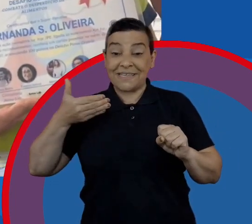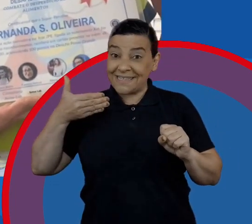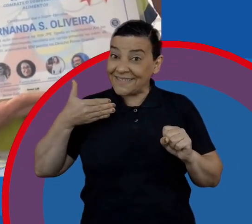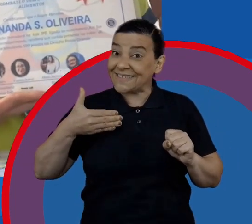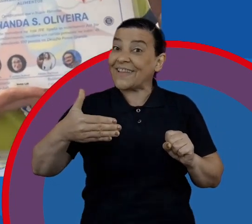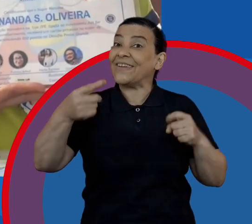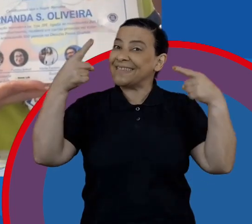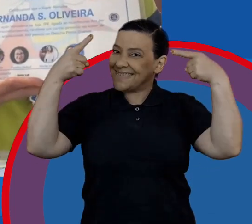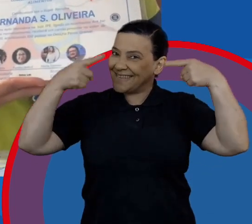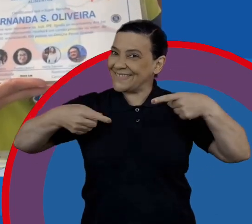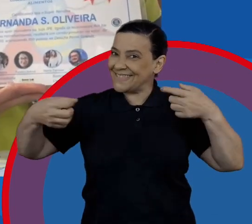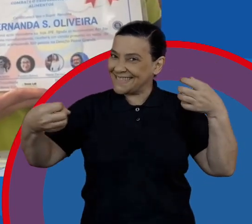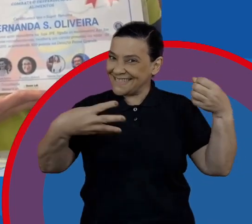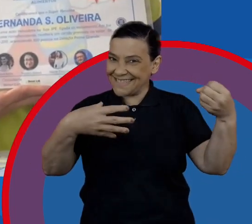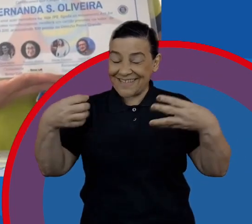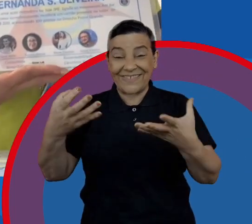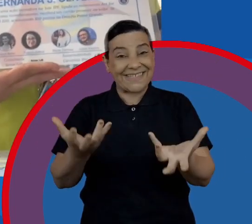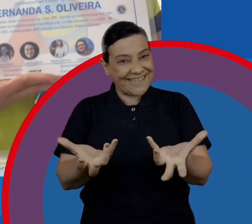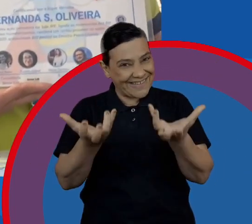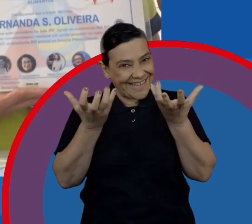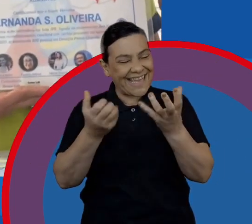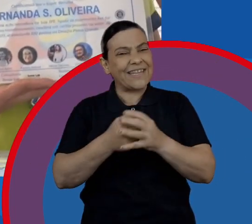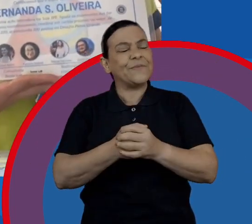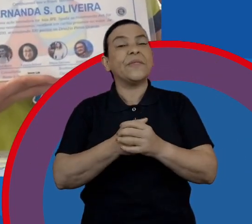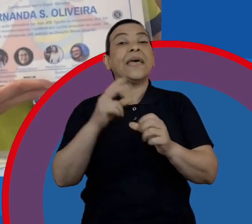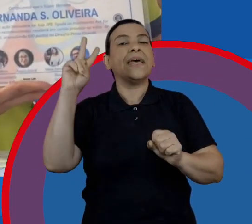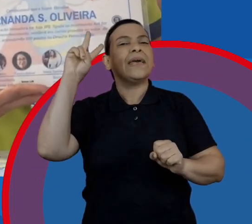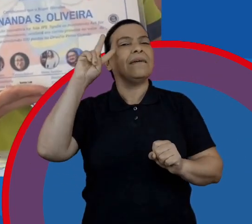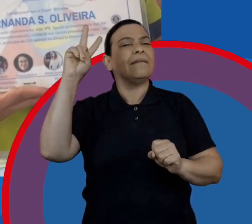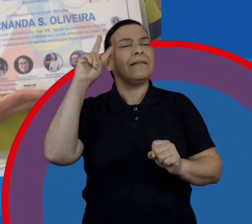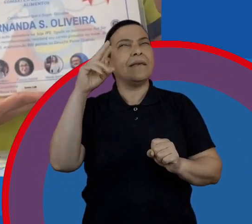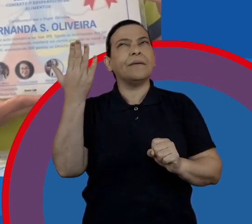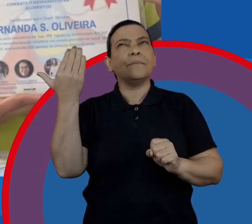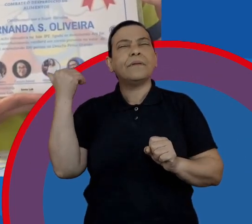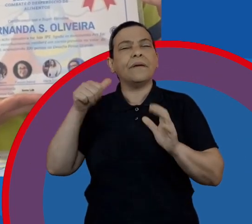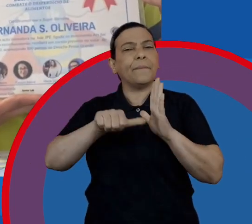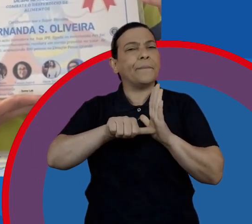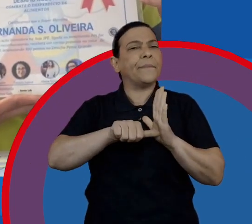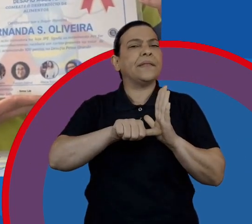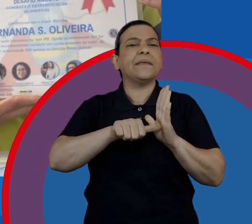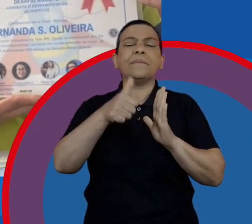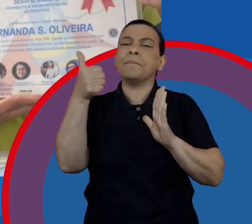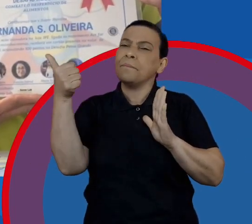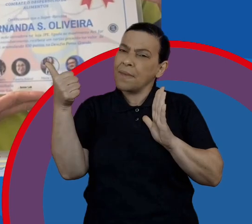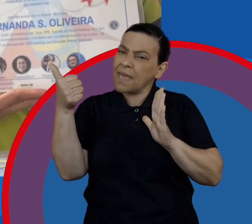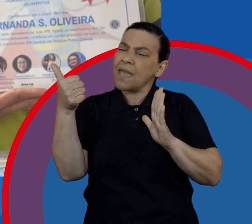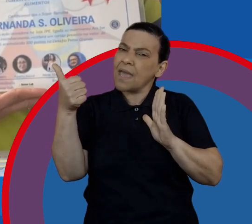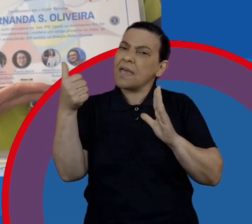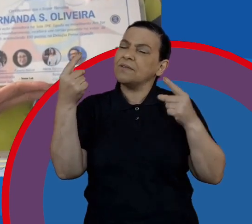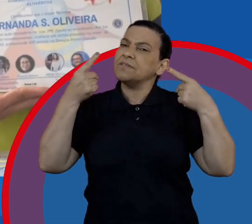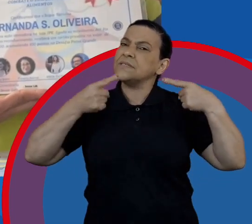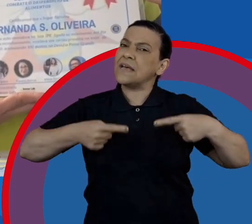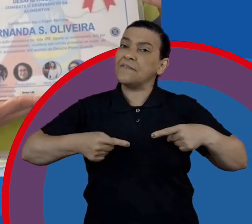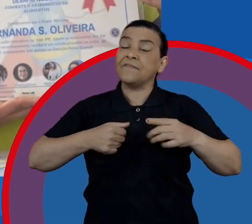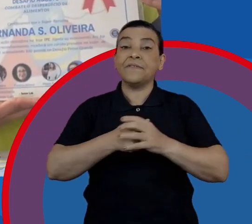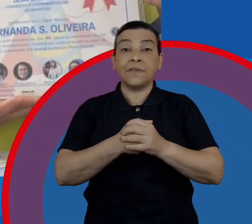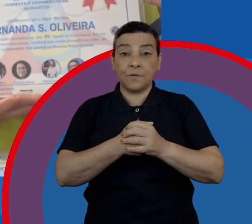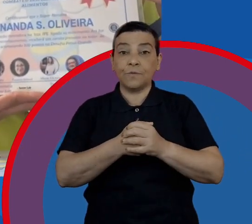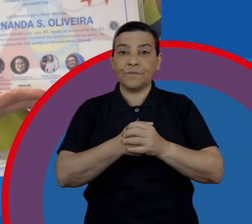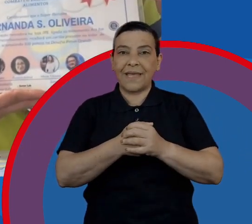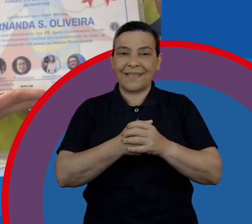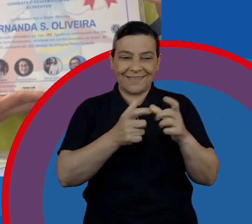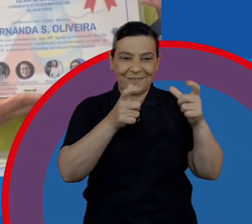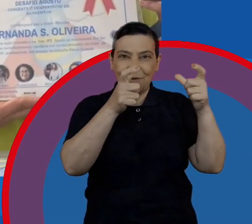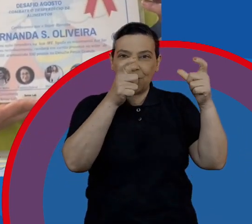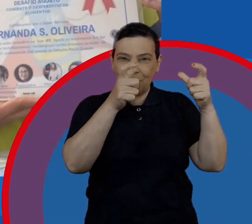desafios. Eu me lembro muito bem do primeiro desafio que abrimos um caixa,